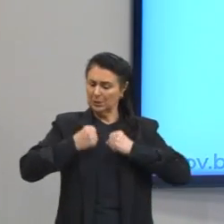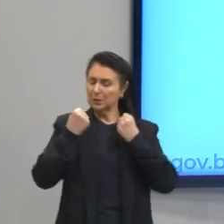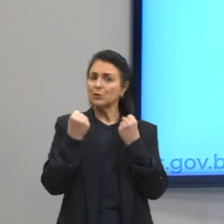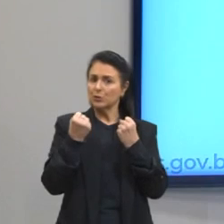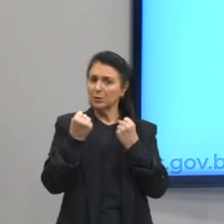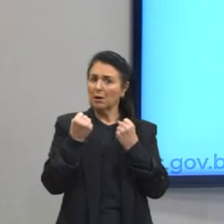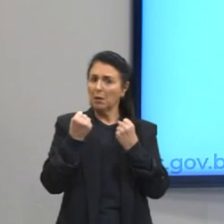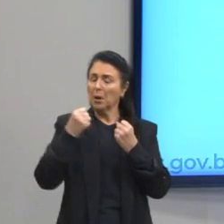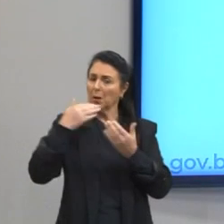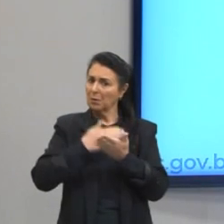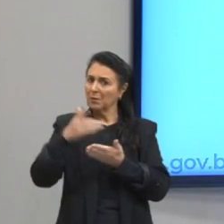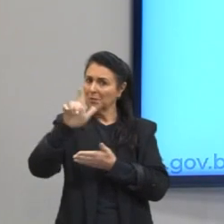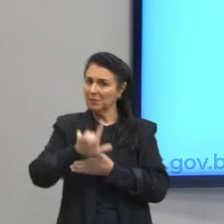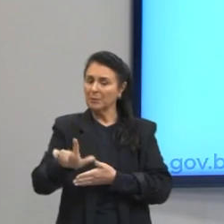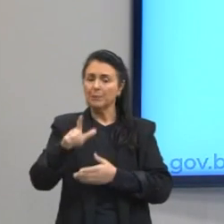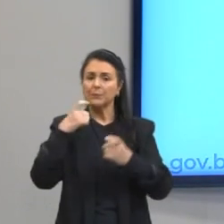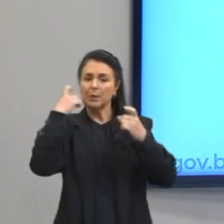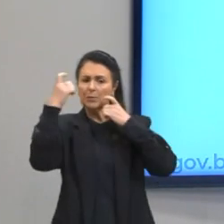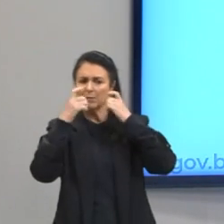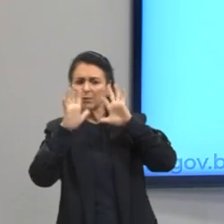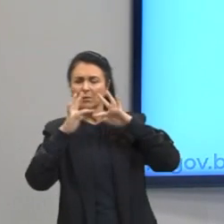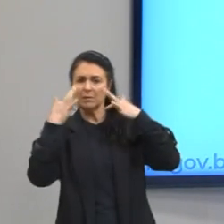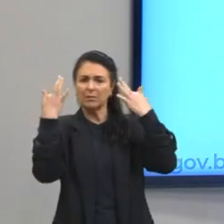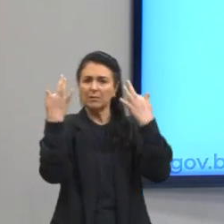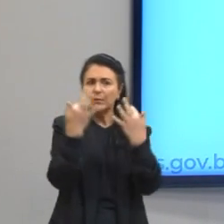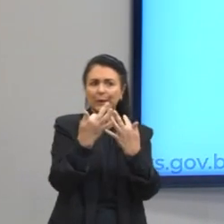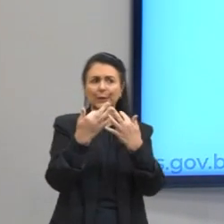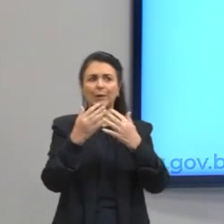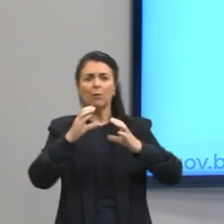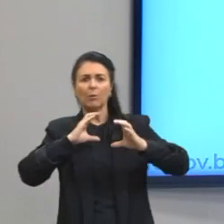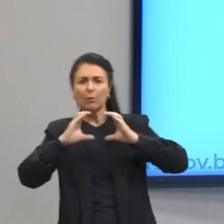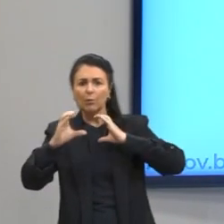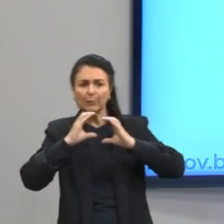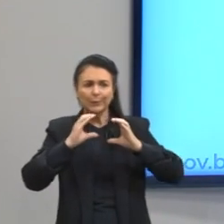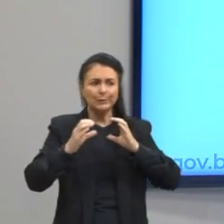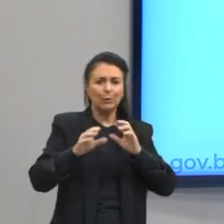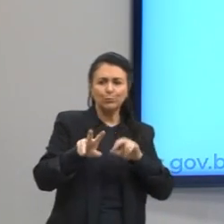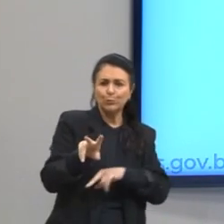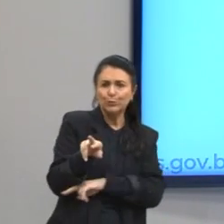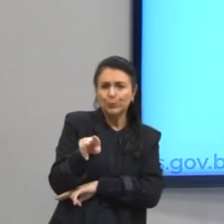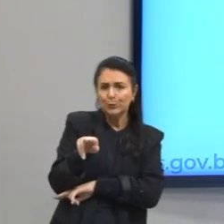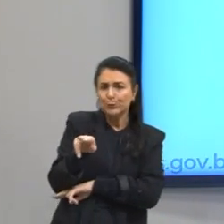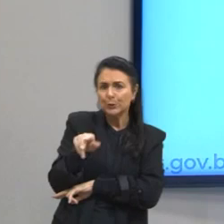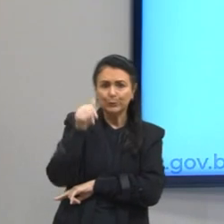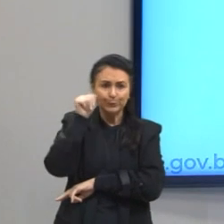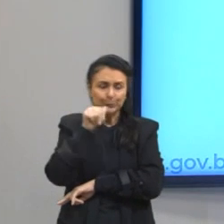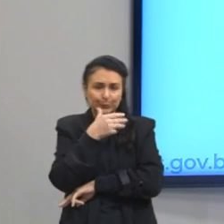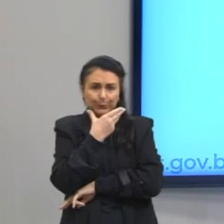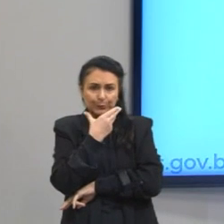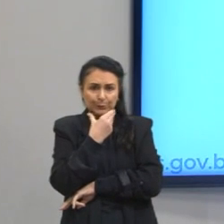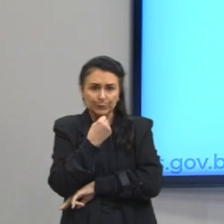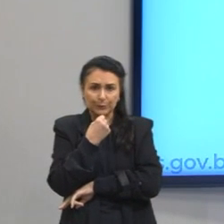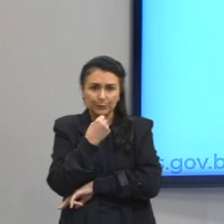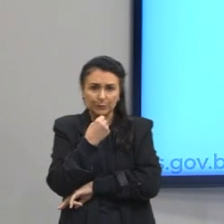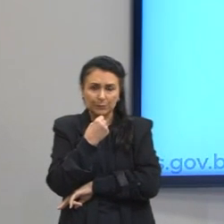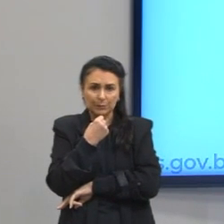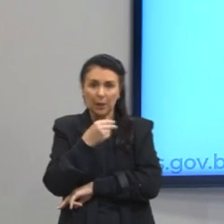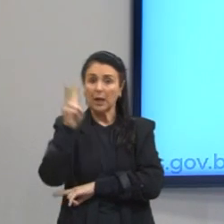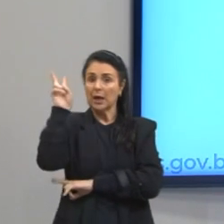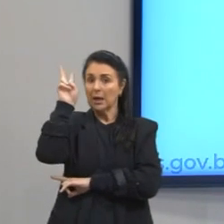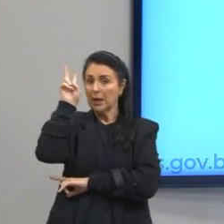recompor. Há preocupação com a família e com a comunicação entre os irmãos. Trava. Lembre-se,